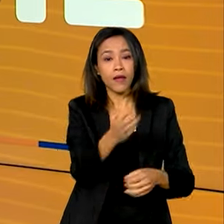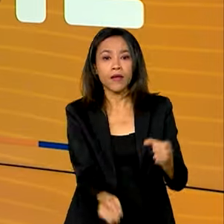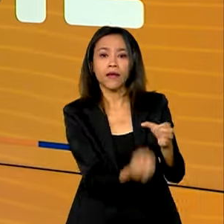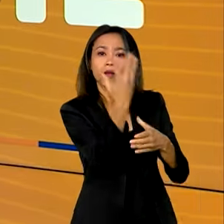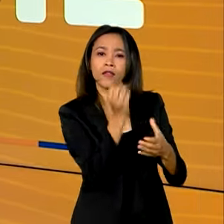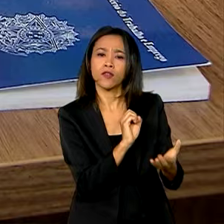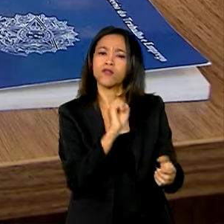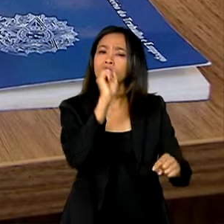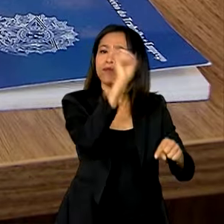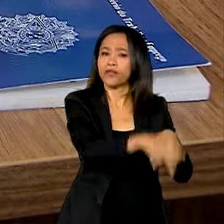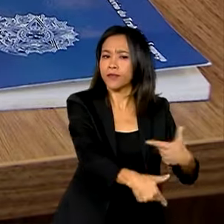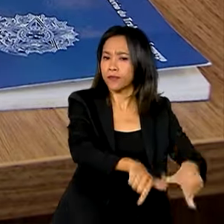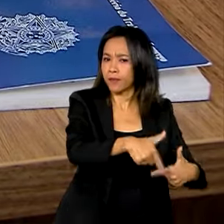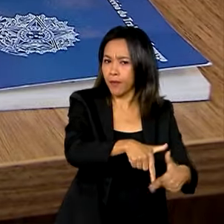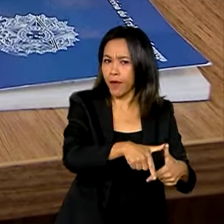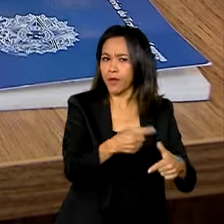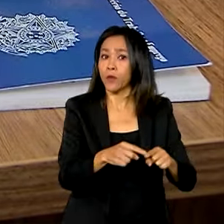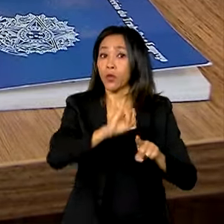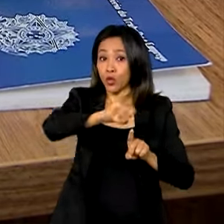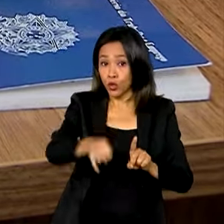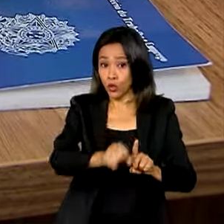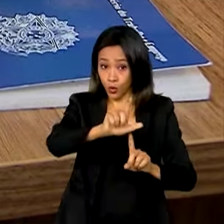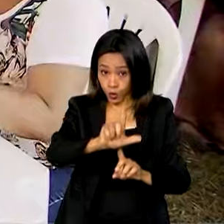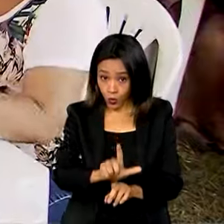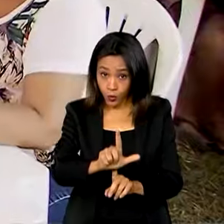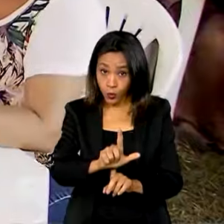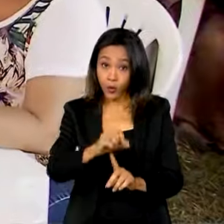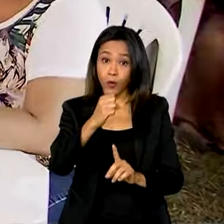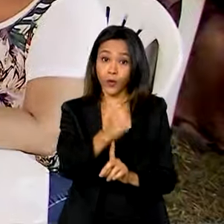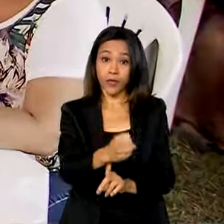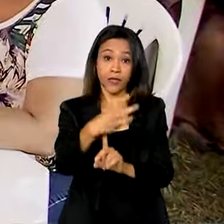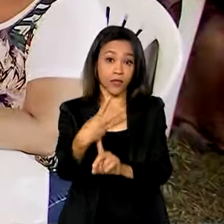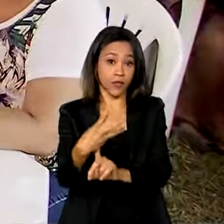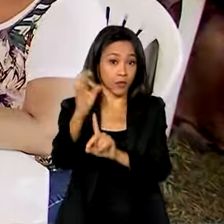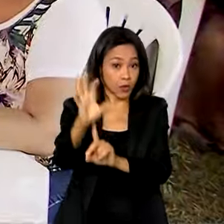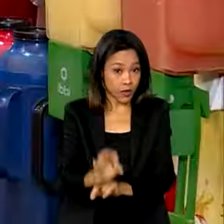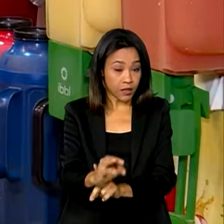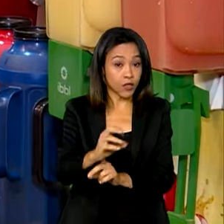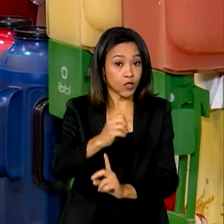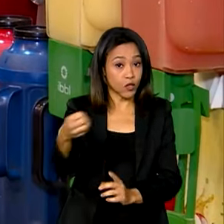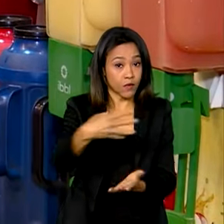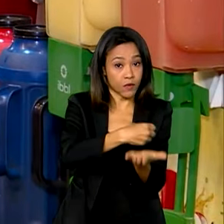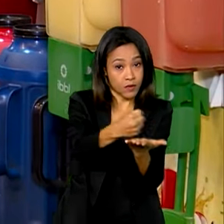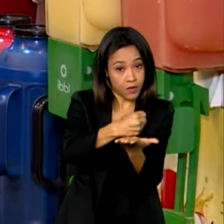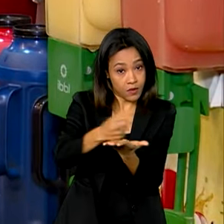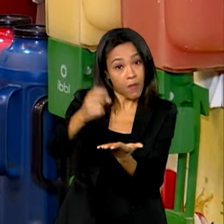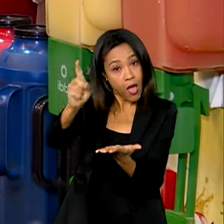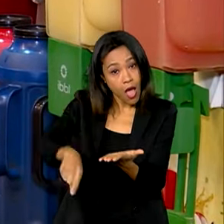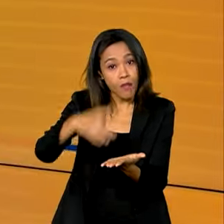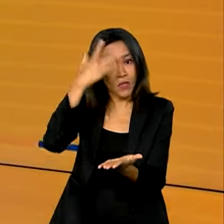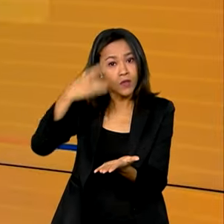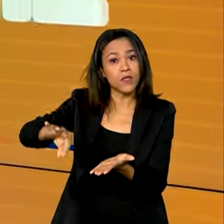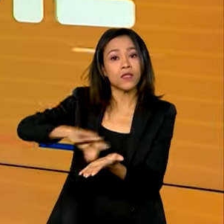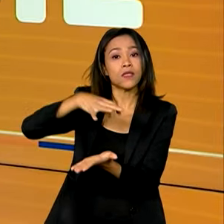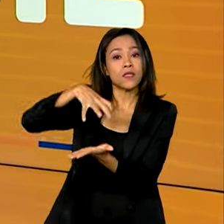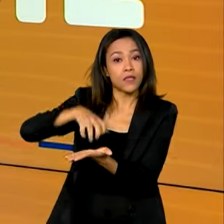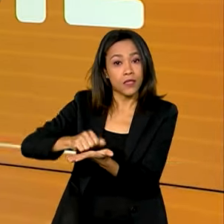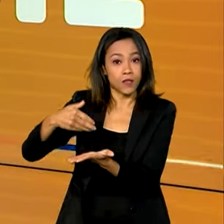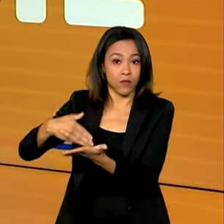para o Cade Único. Em julho, 83% das novas admissões foram de pessoas inscritas no programa.